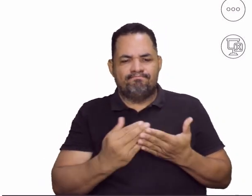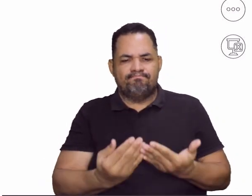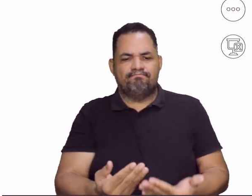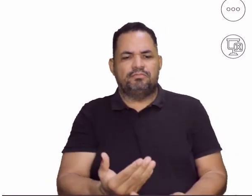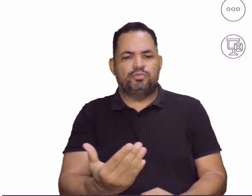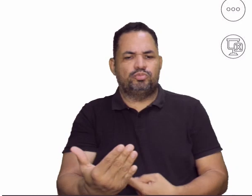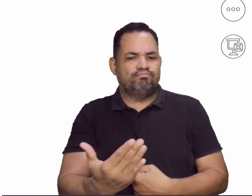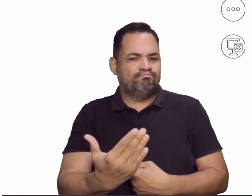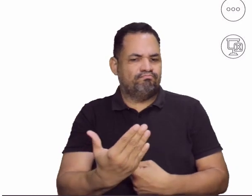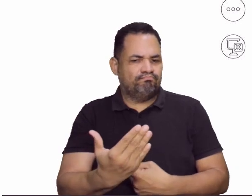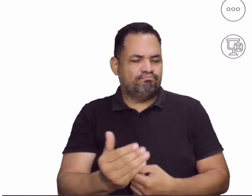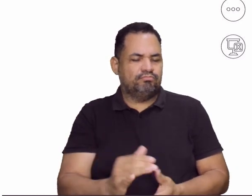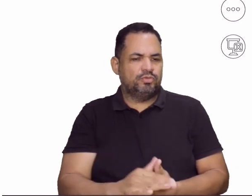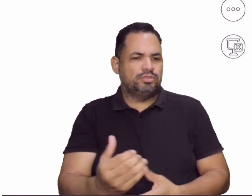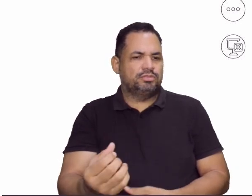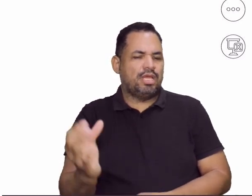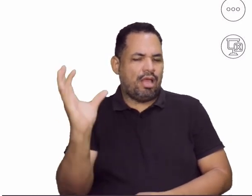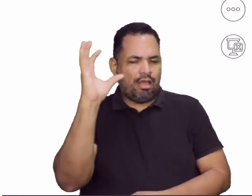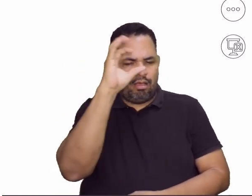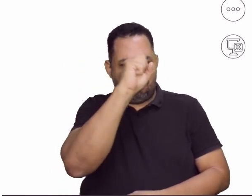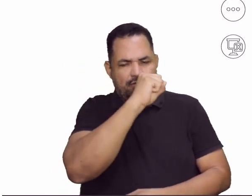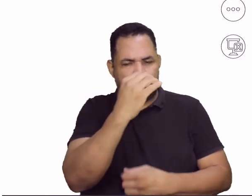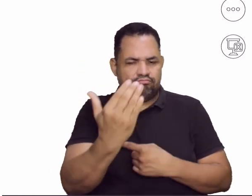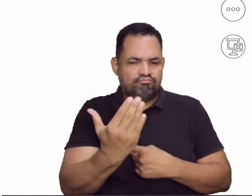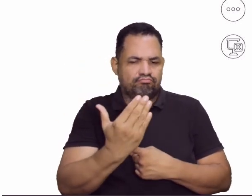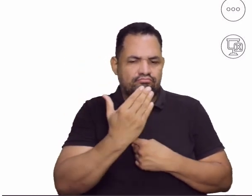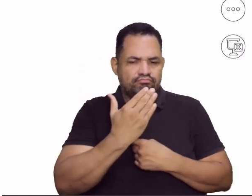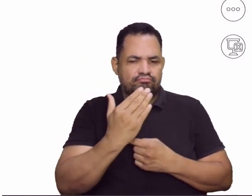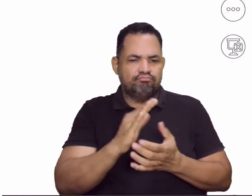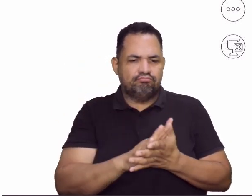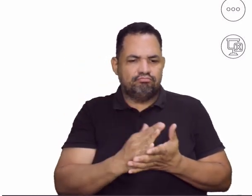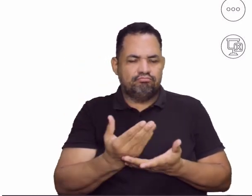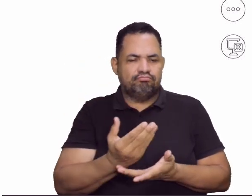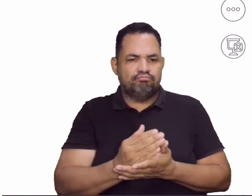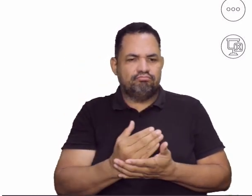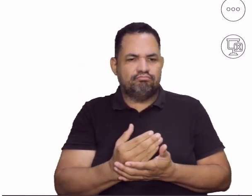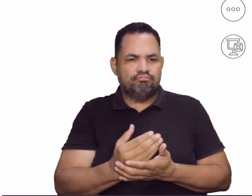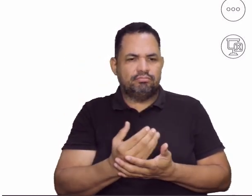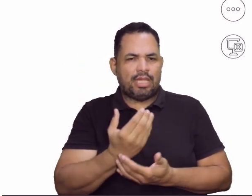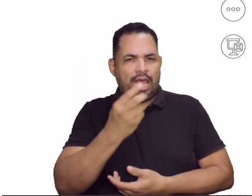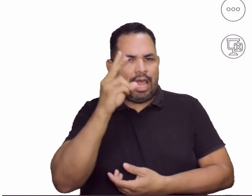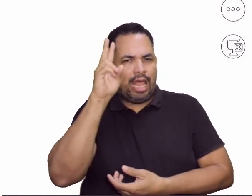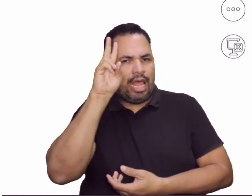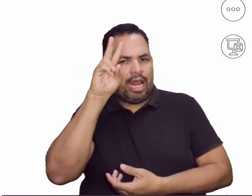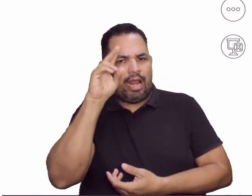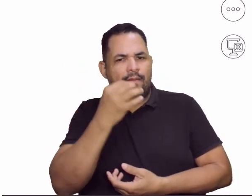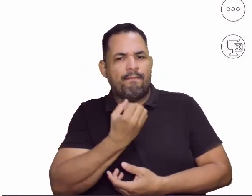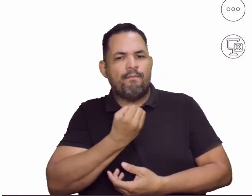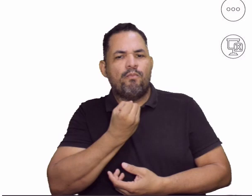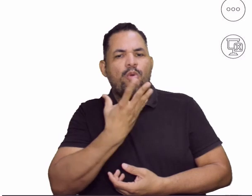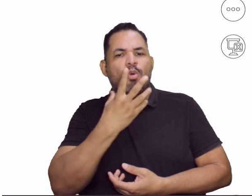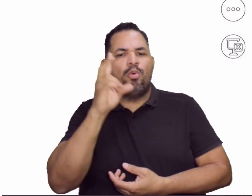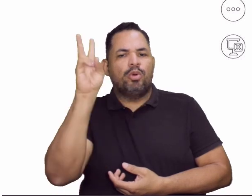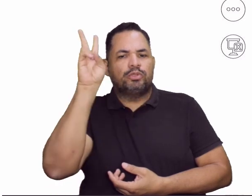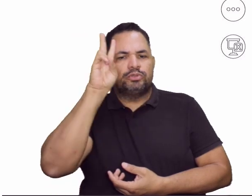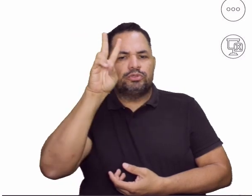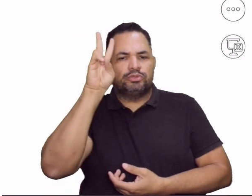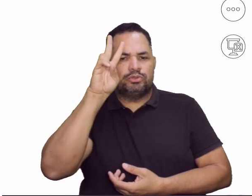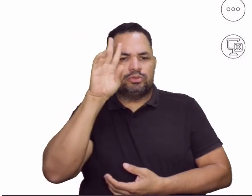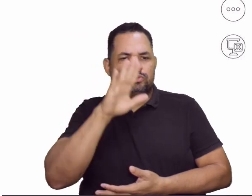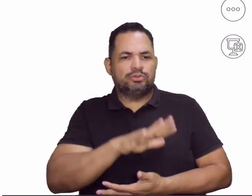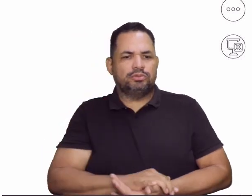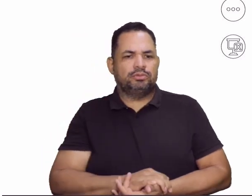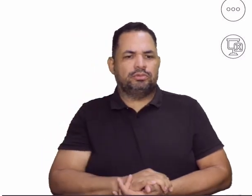e trazem, na maioria das vezes, boas lembranças, né? Então, um jogo como esse daqui, do lançar